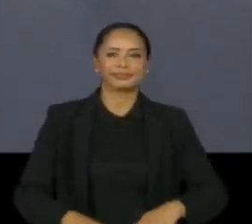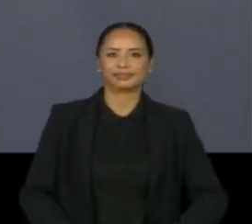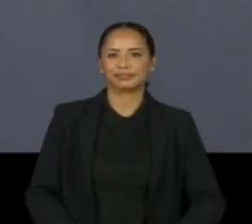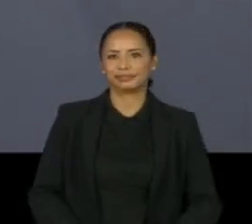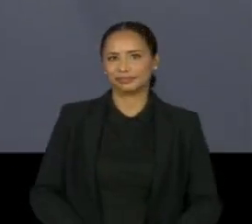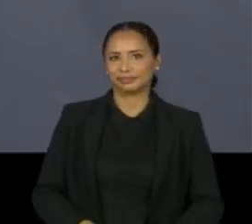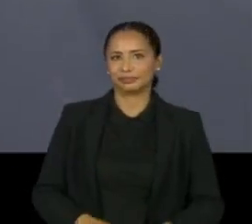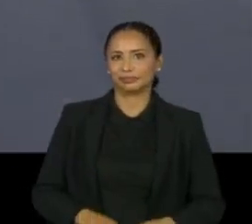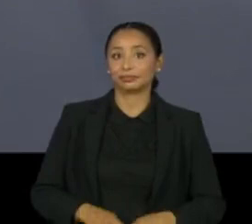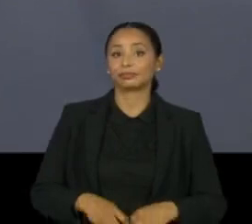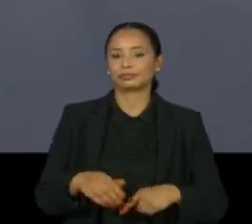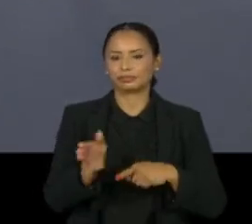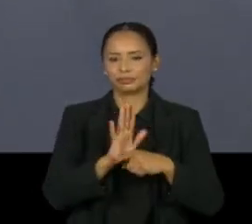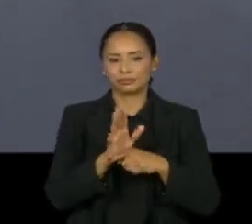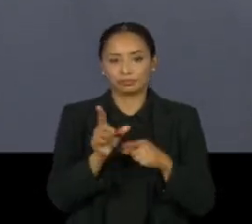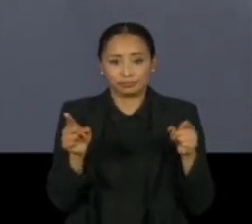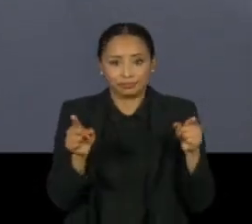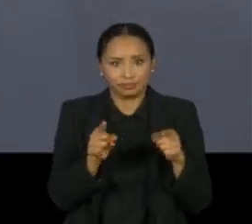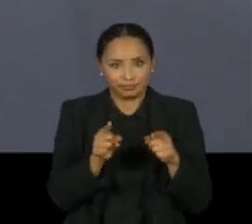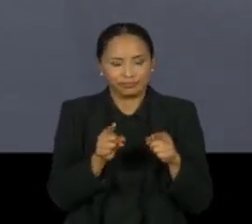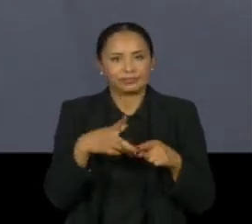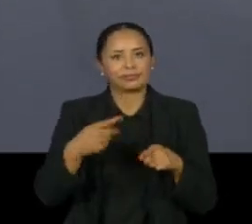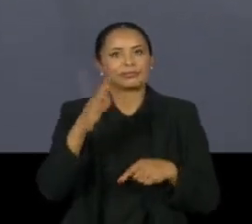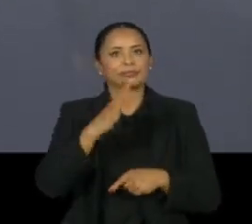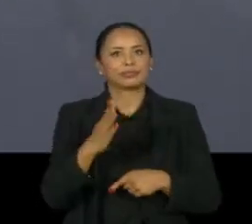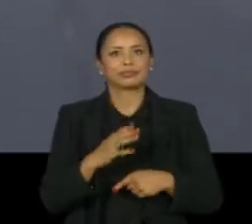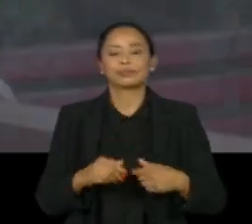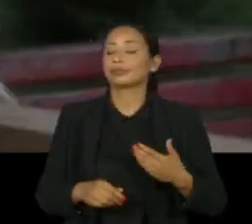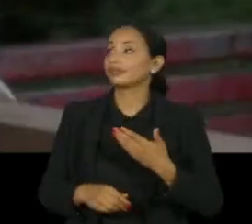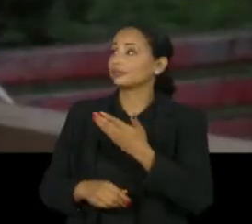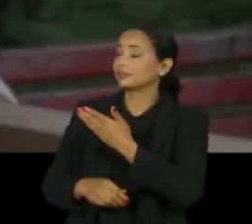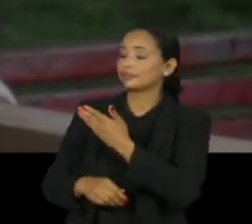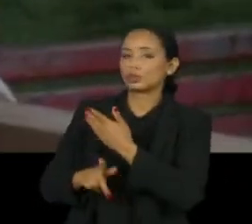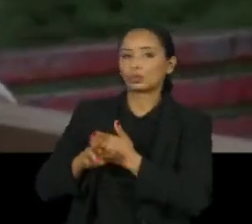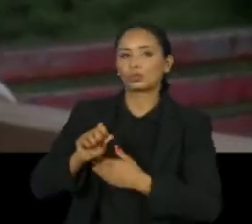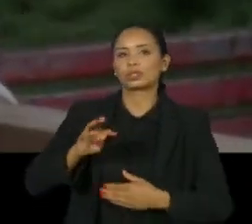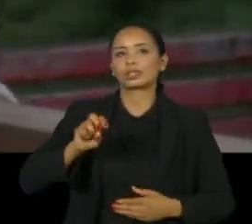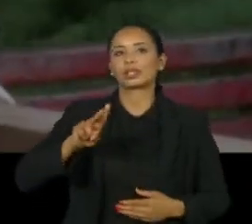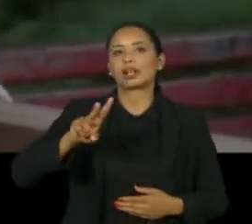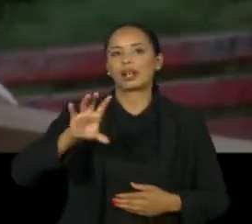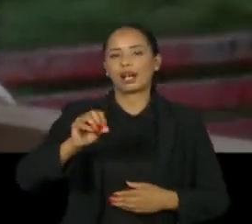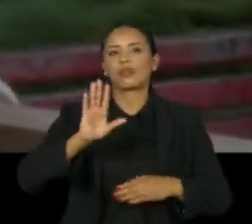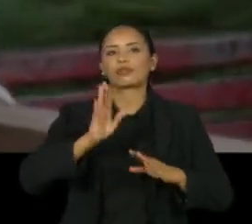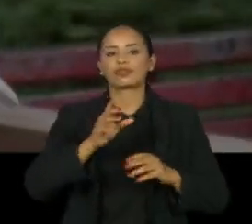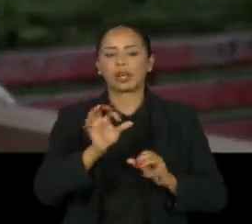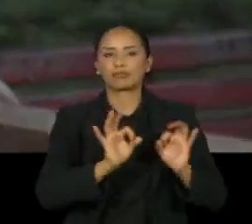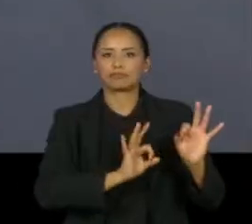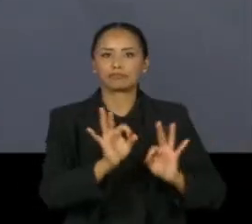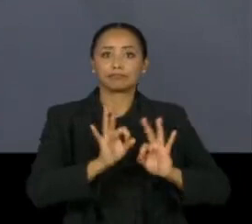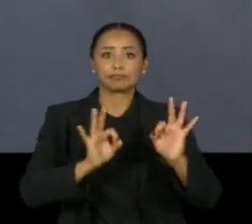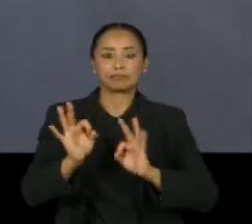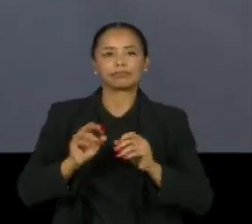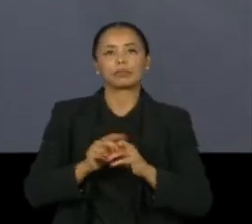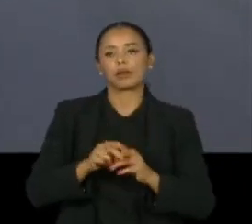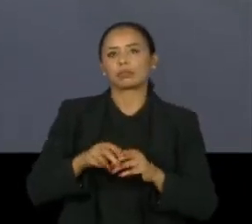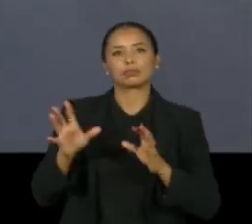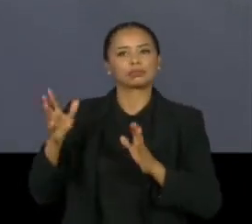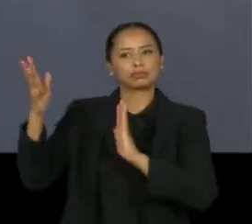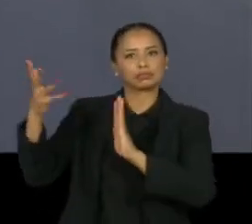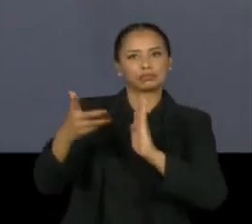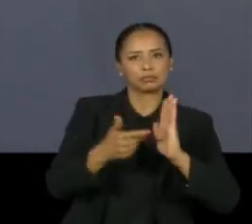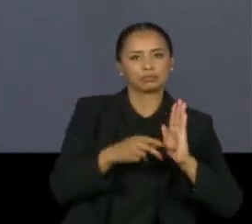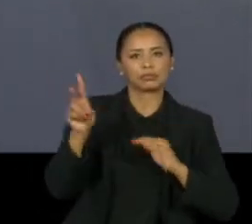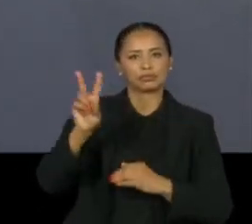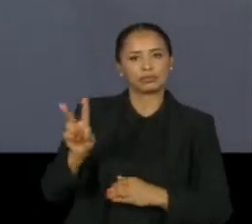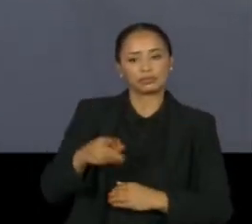O curta brasileiro na disputa é Seiva Bruta, dirigido por Gustavo Milã. A produção trata da imigração de venezuelanos para o Brasil